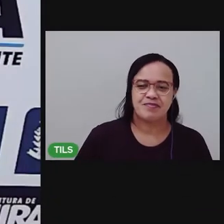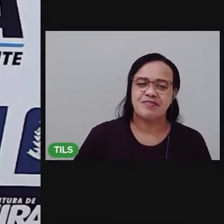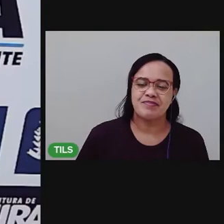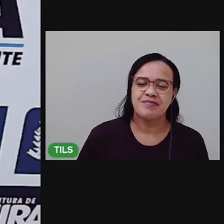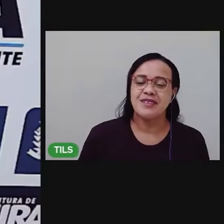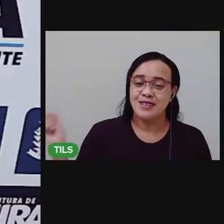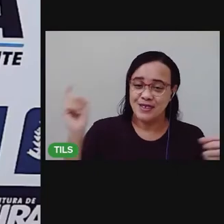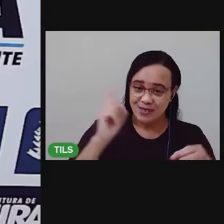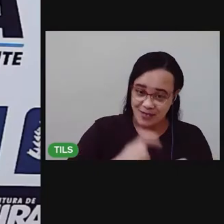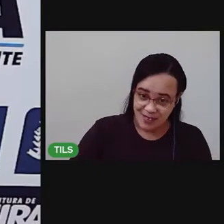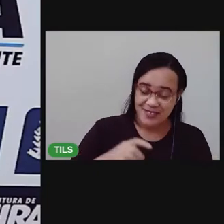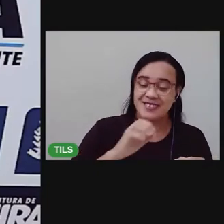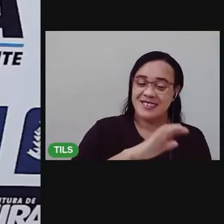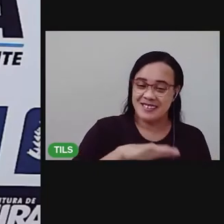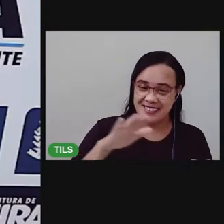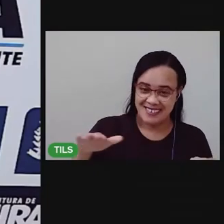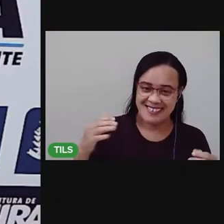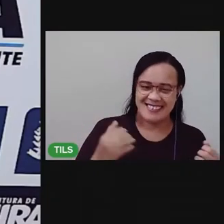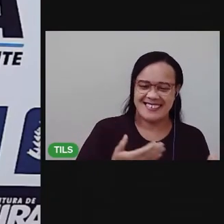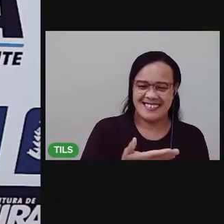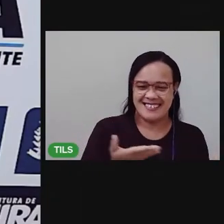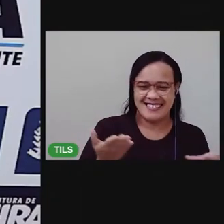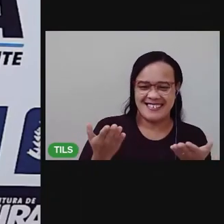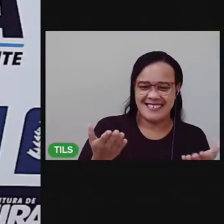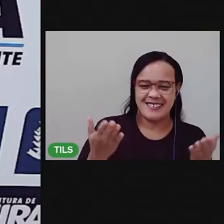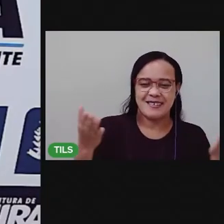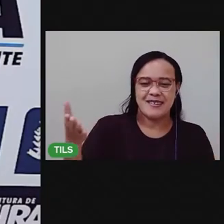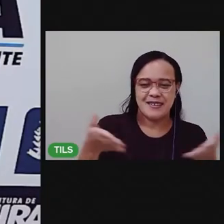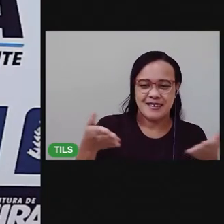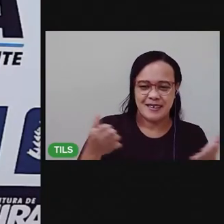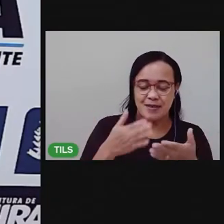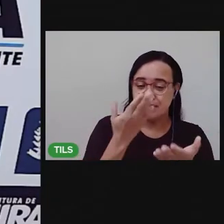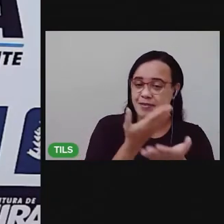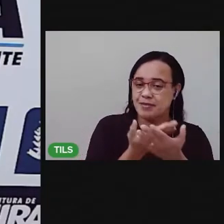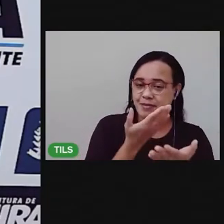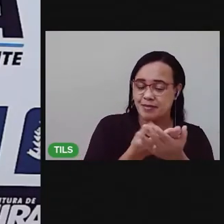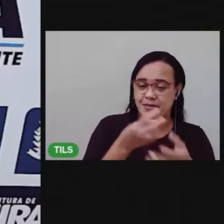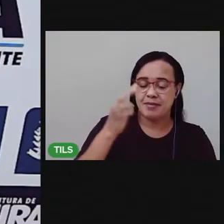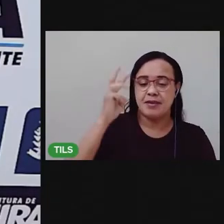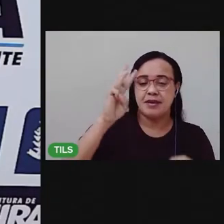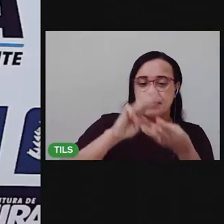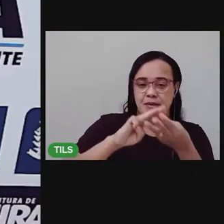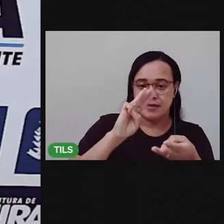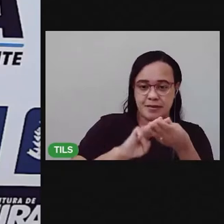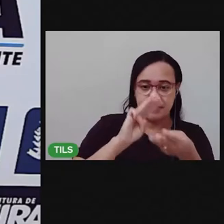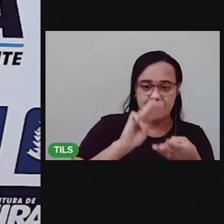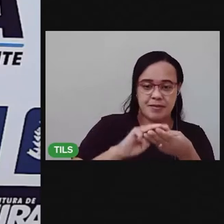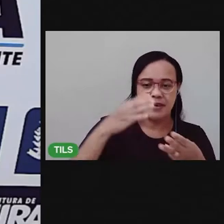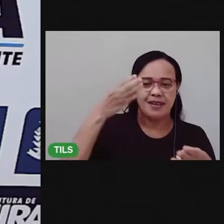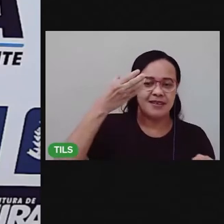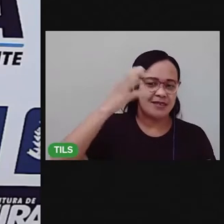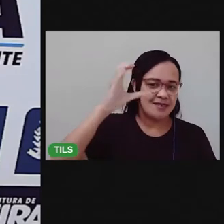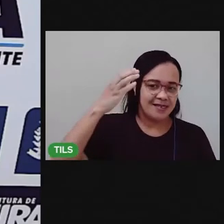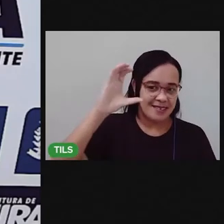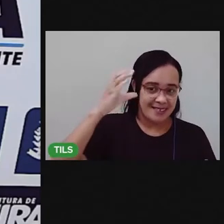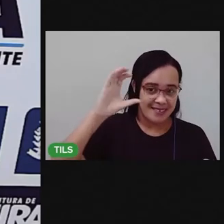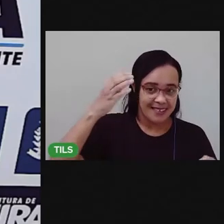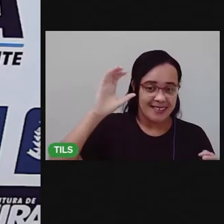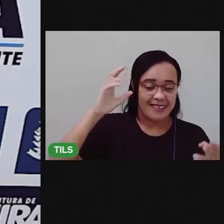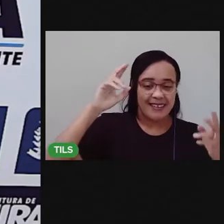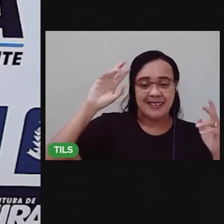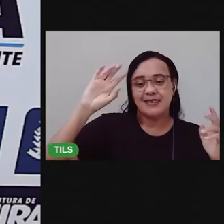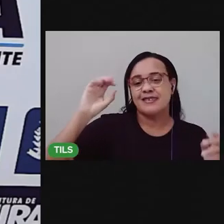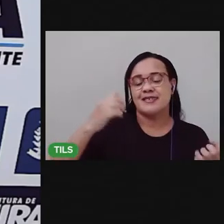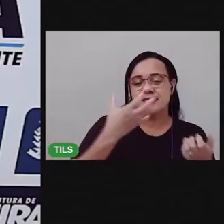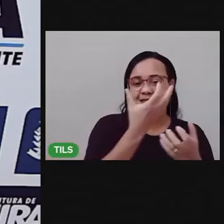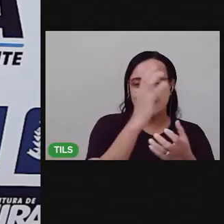voltamos crianças agora com a aula de matemática e ciências da natureza e nessa aula de